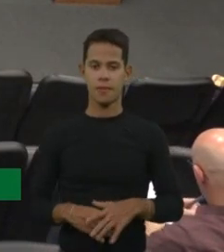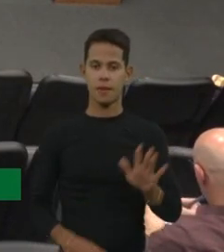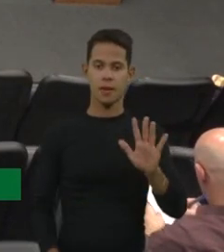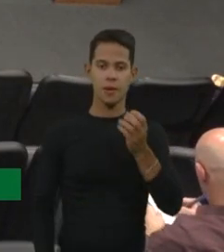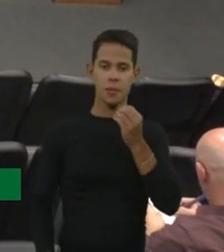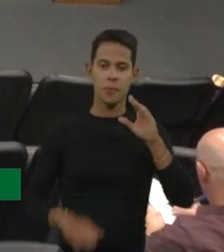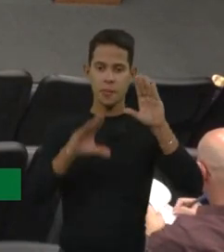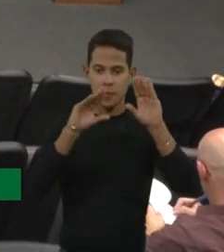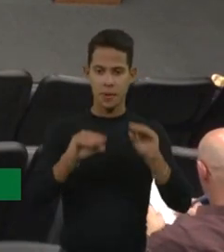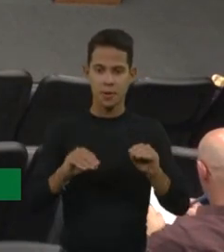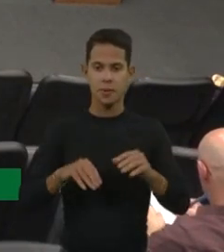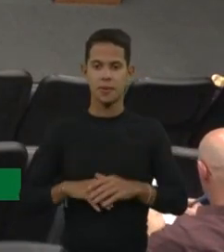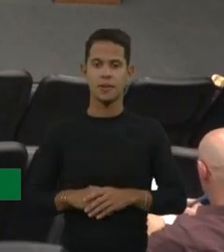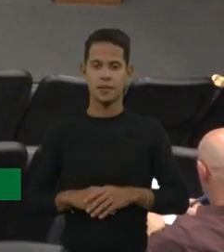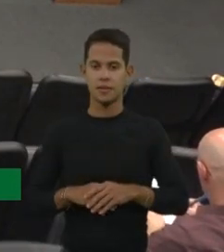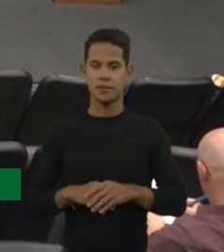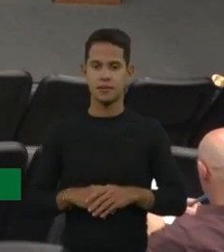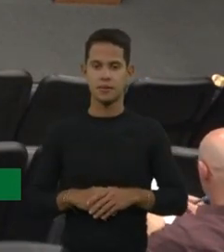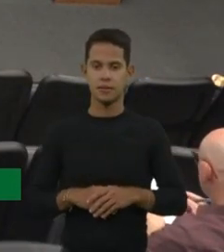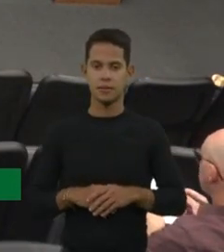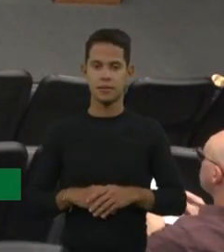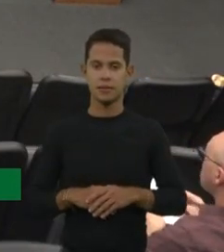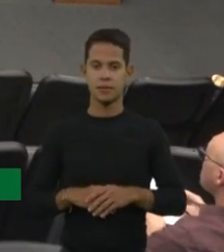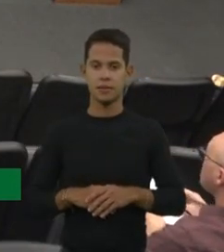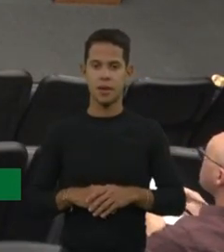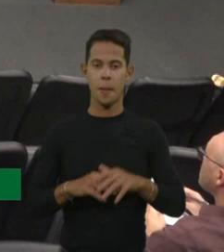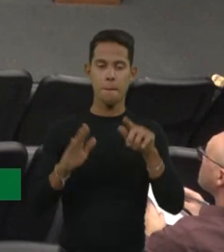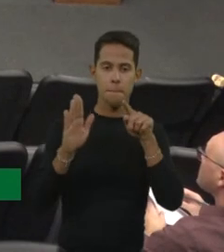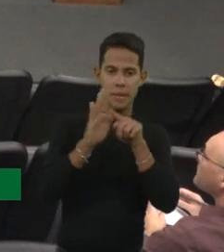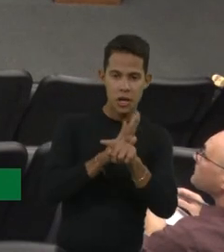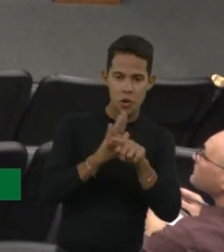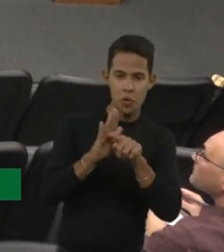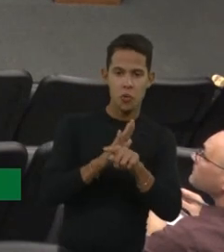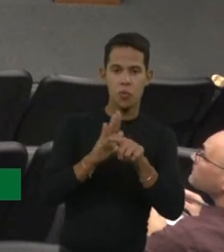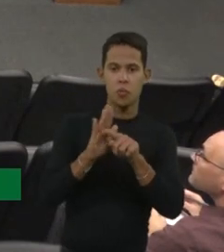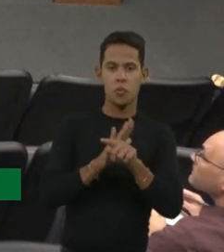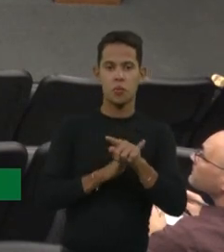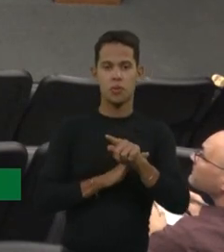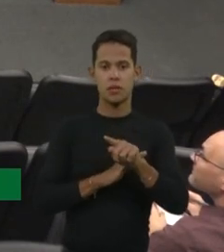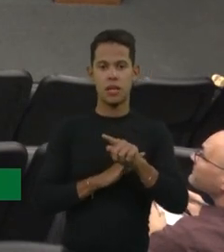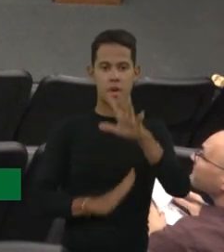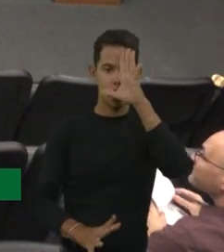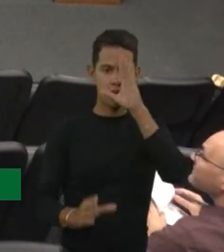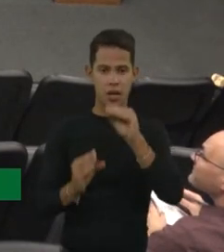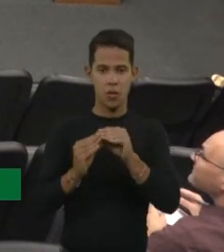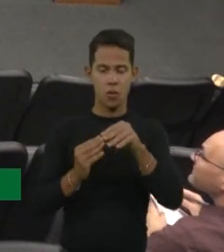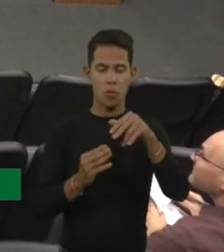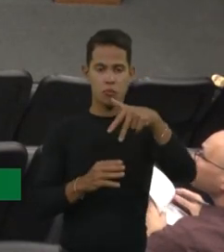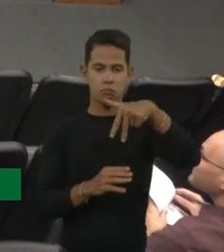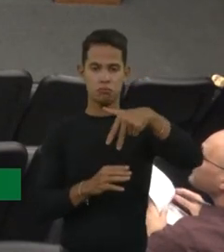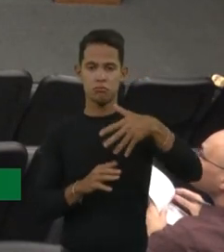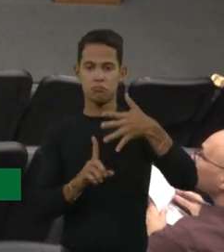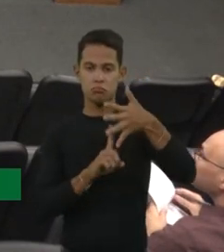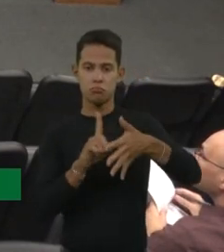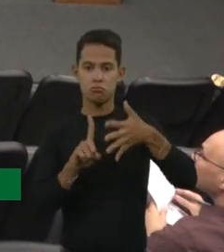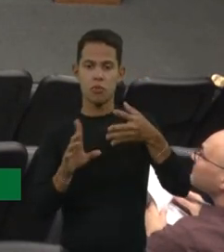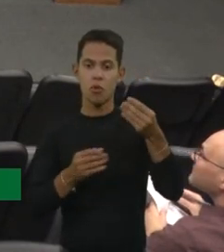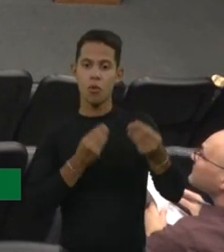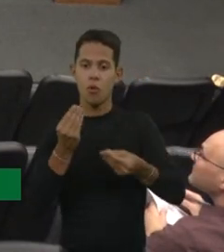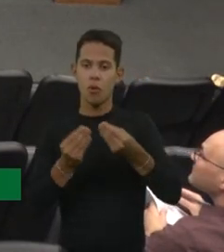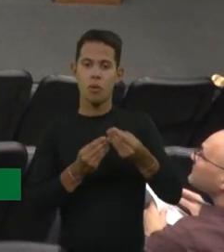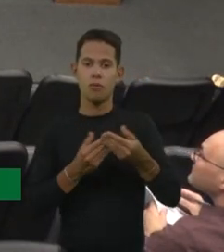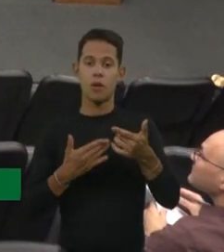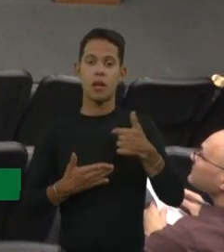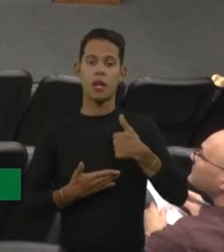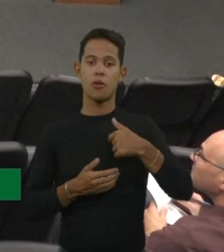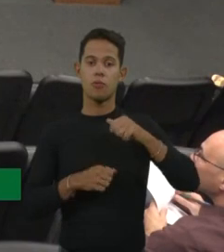a senhora que está aberta para perguntas, qual é o questionamento no momento que encerrou a palestra, qual é o encaminhamento que eu devo